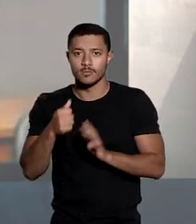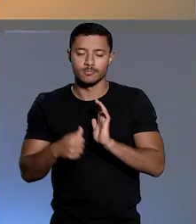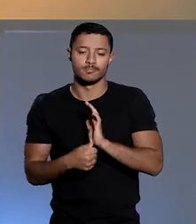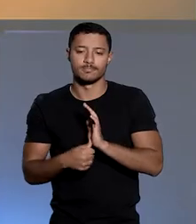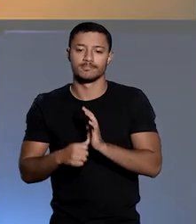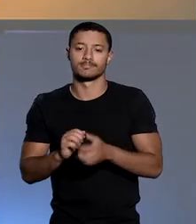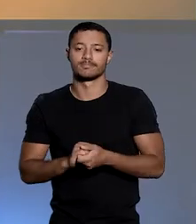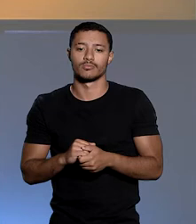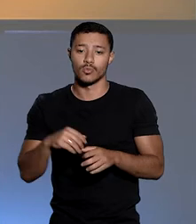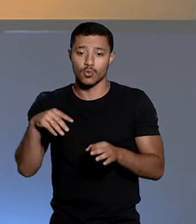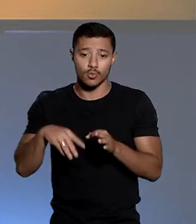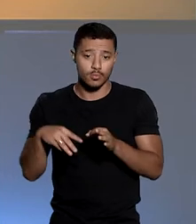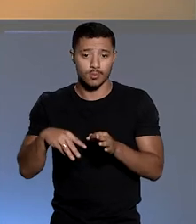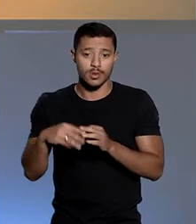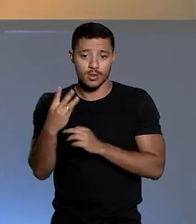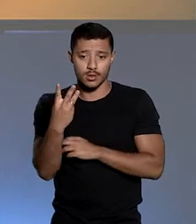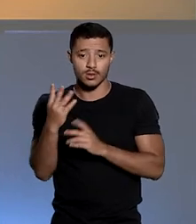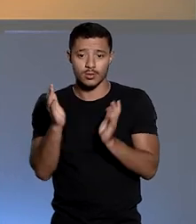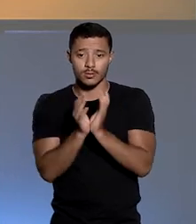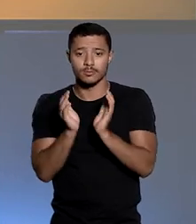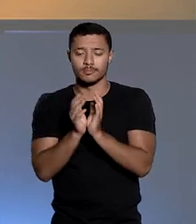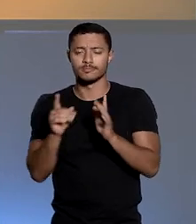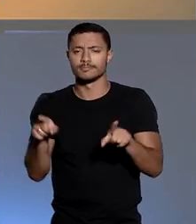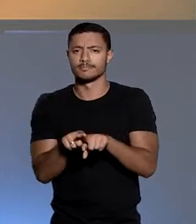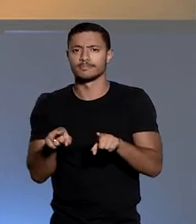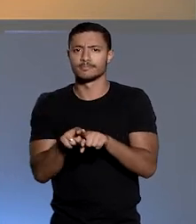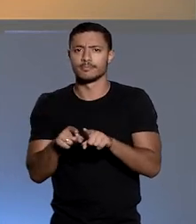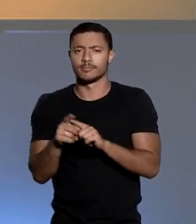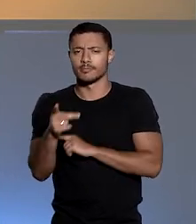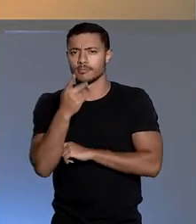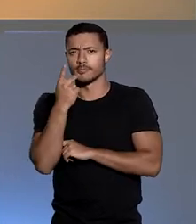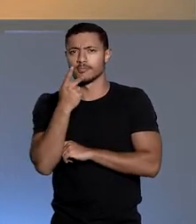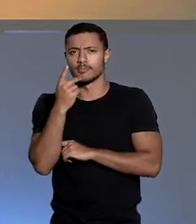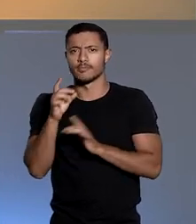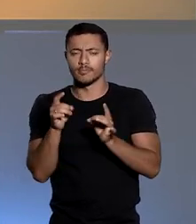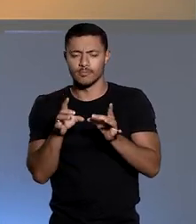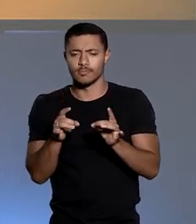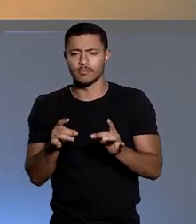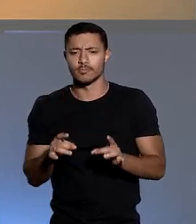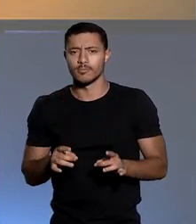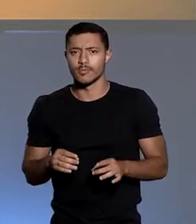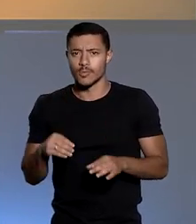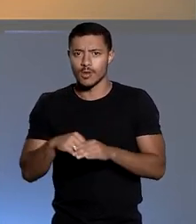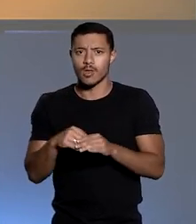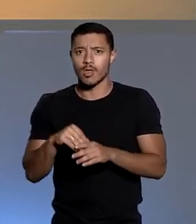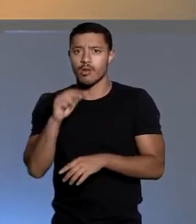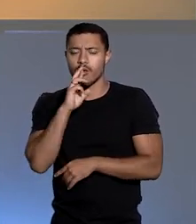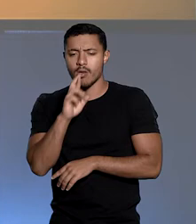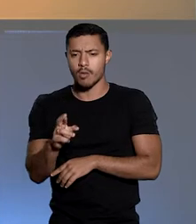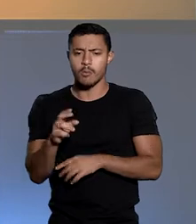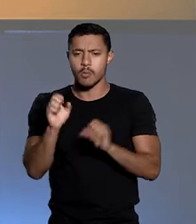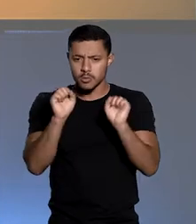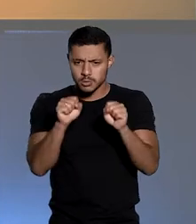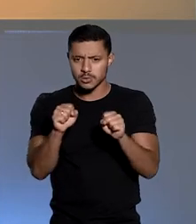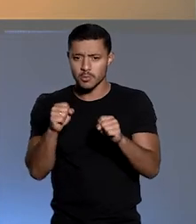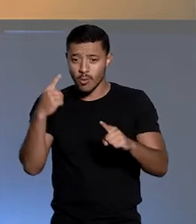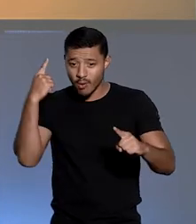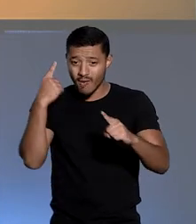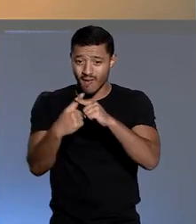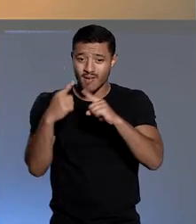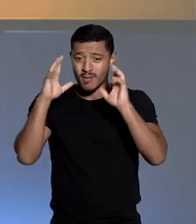civil. Os ministros da terceira turma também definiram que vendedora de ingressos responde solidariamente por